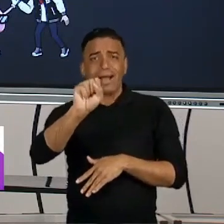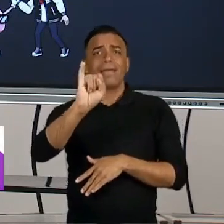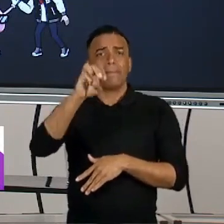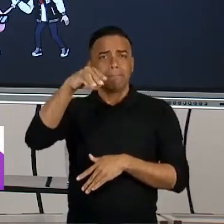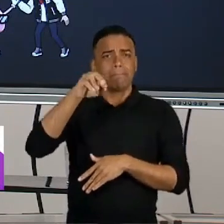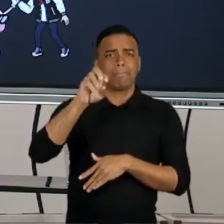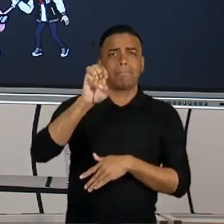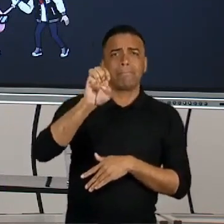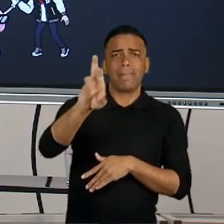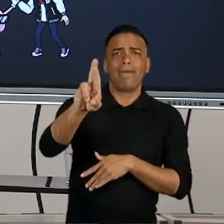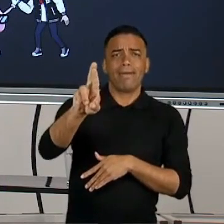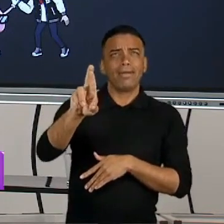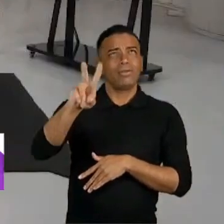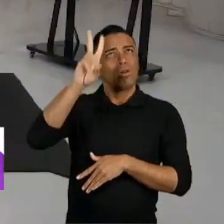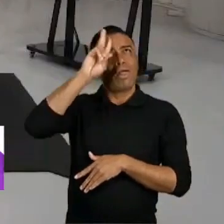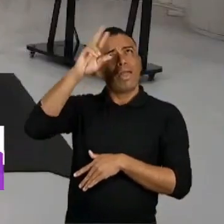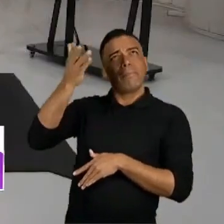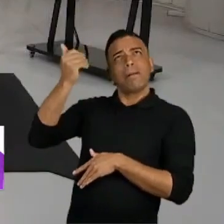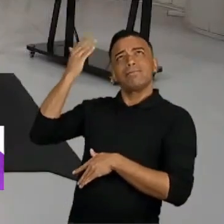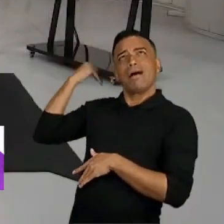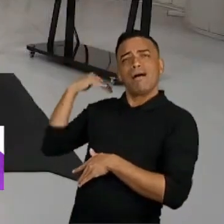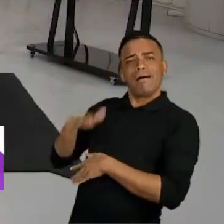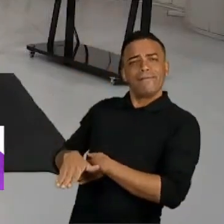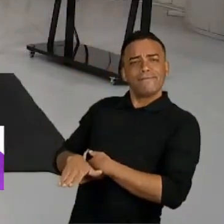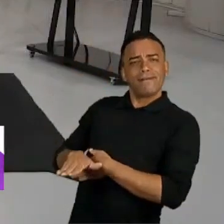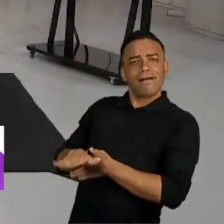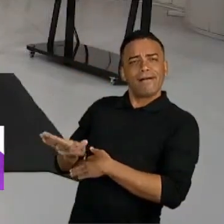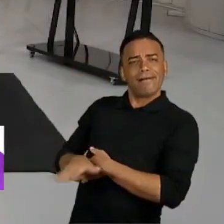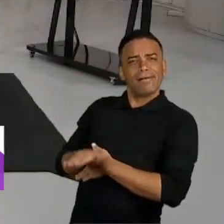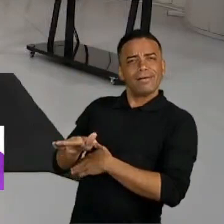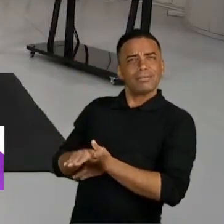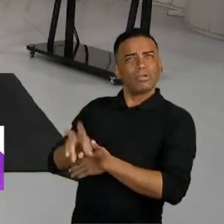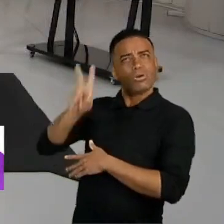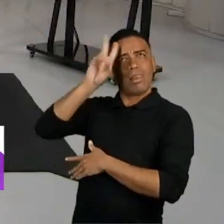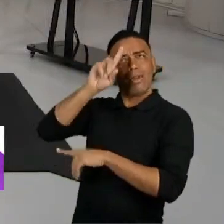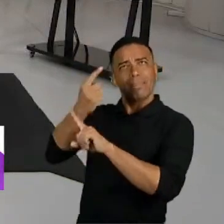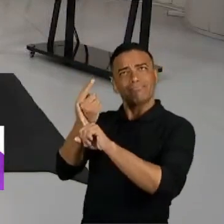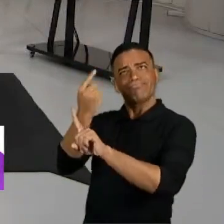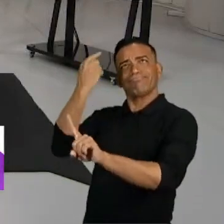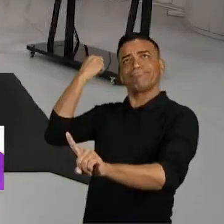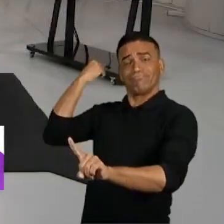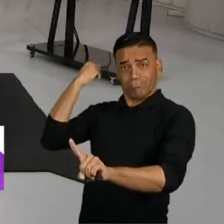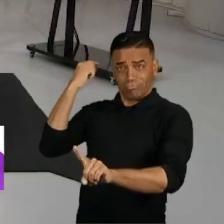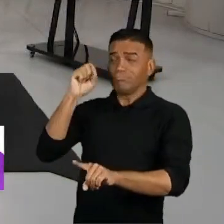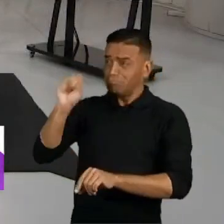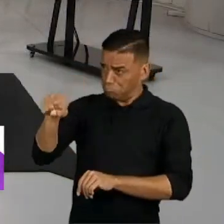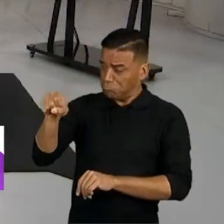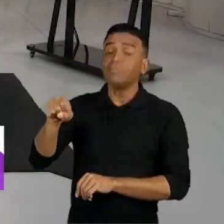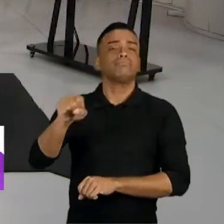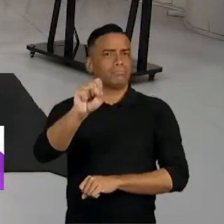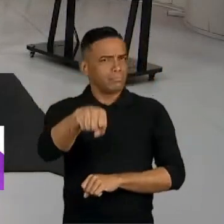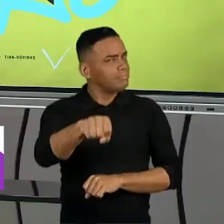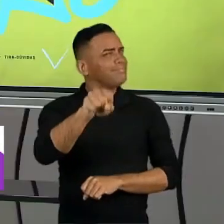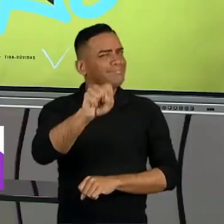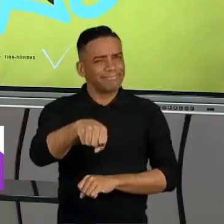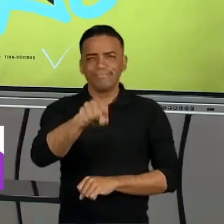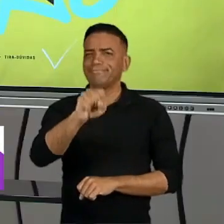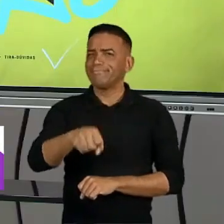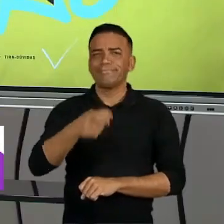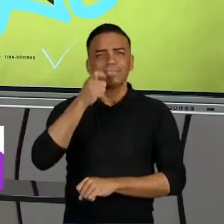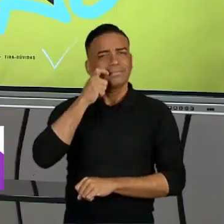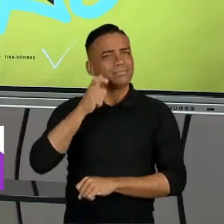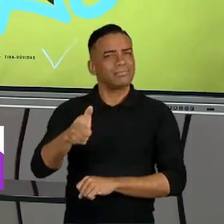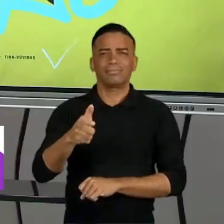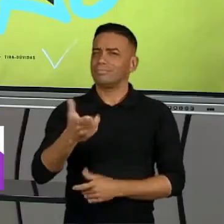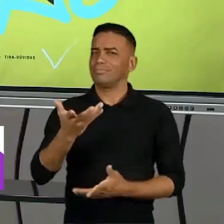e essa pessoa tem um retorno. É, procede isso? Procede, isso é muito interessante. São os